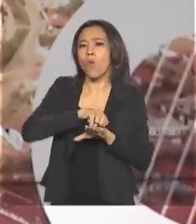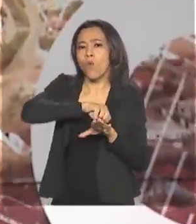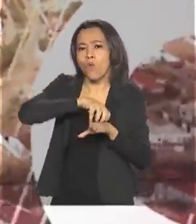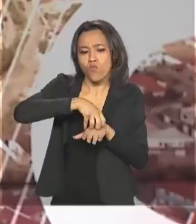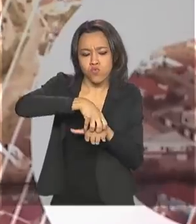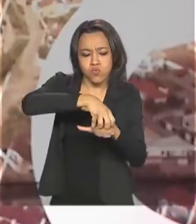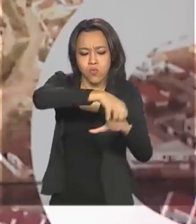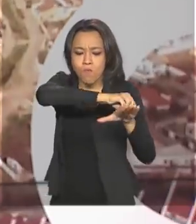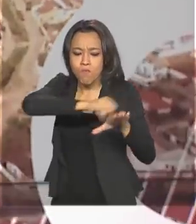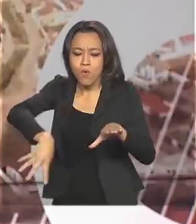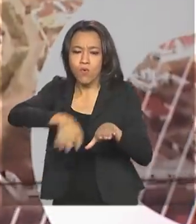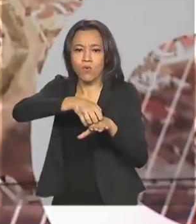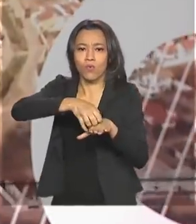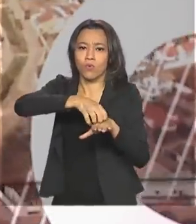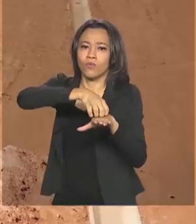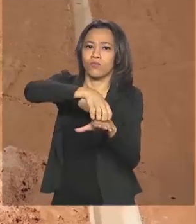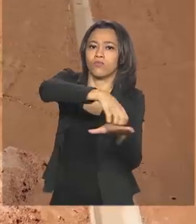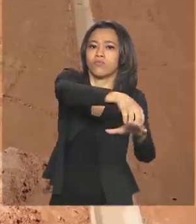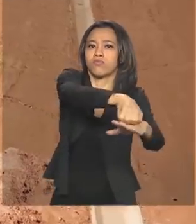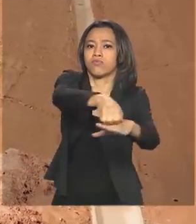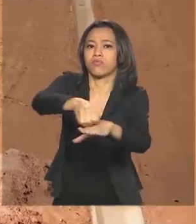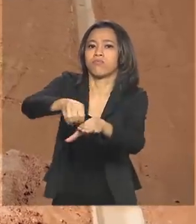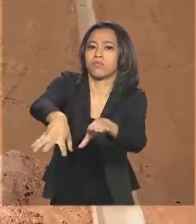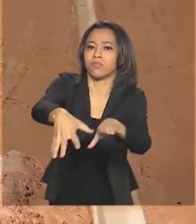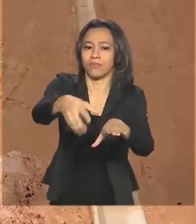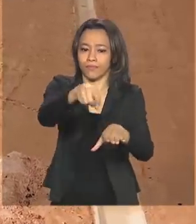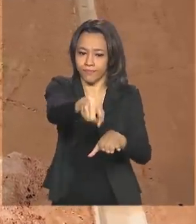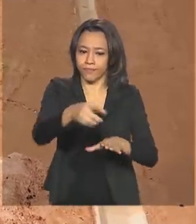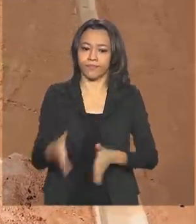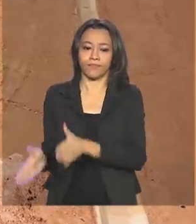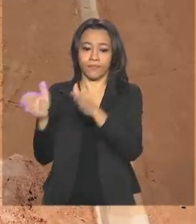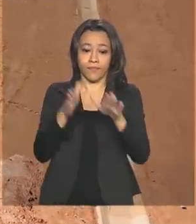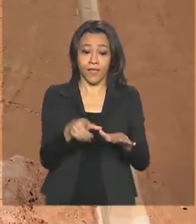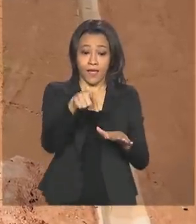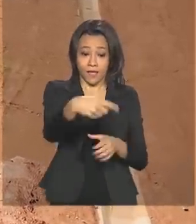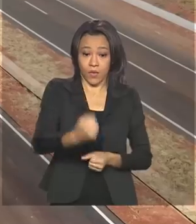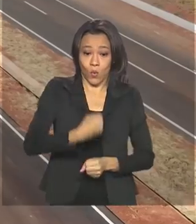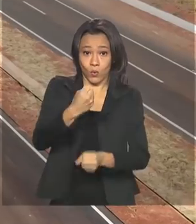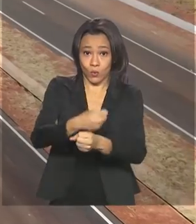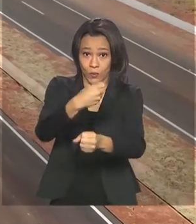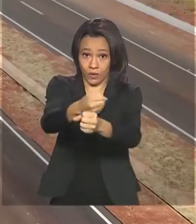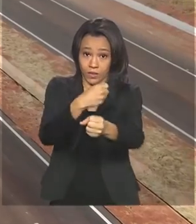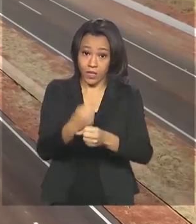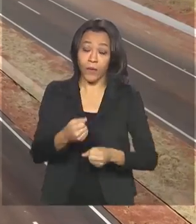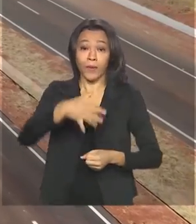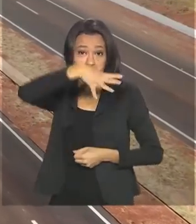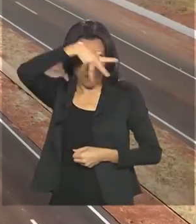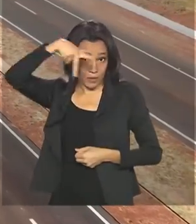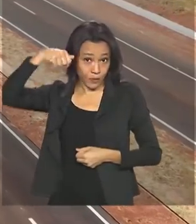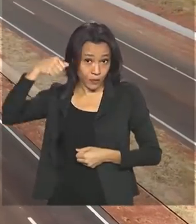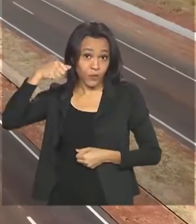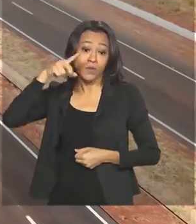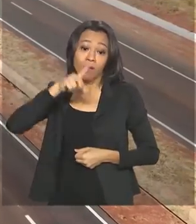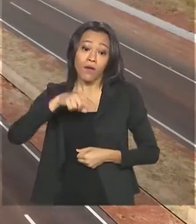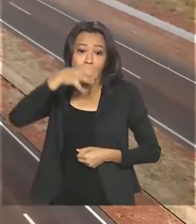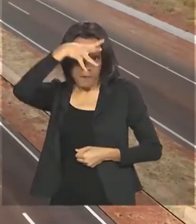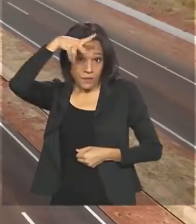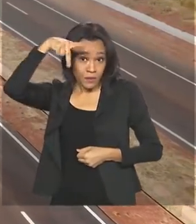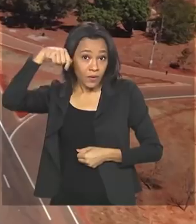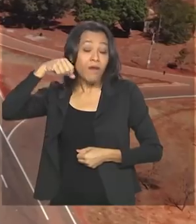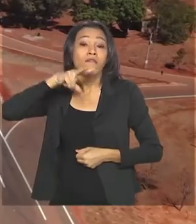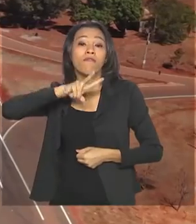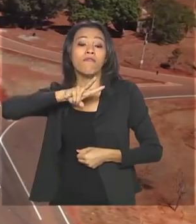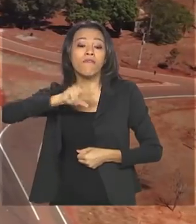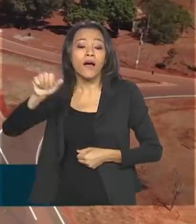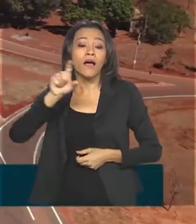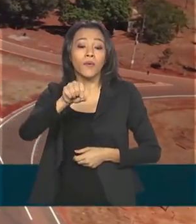da safra de Mato Grosso. A obra em Mato Grosso vai desviar os caminhões pesados do centro da